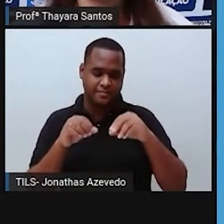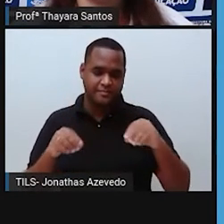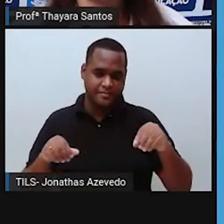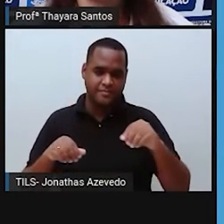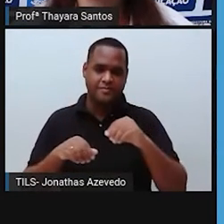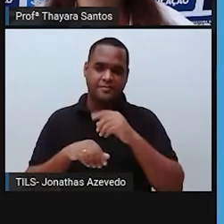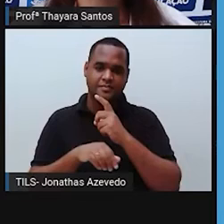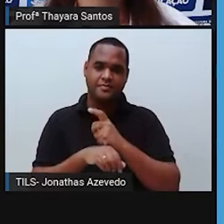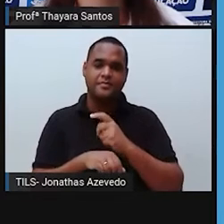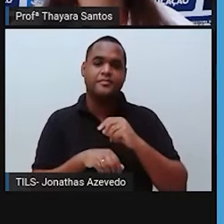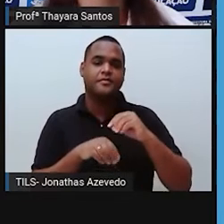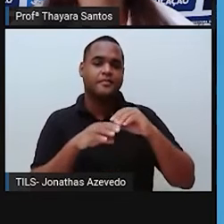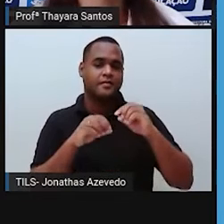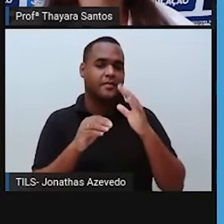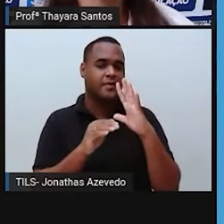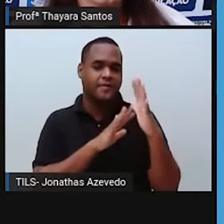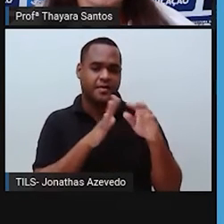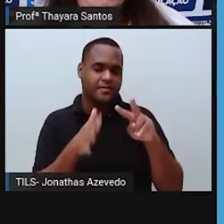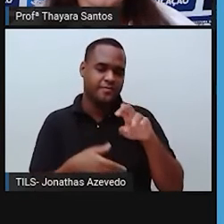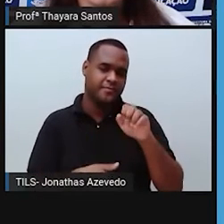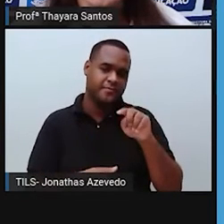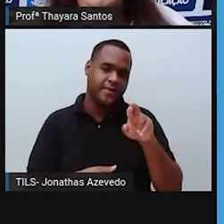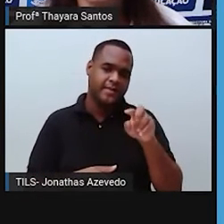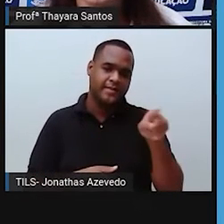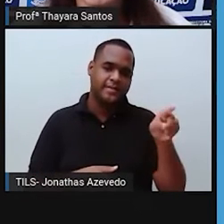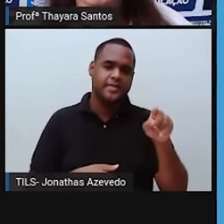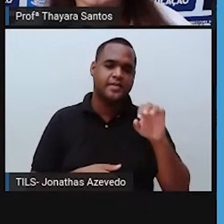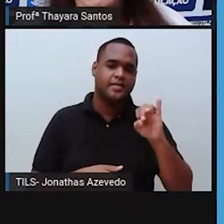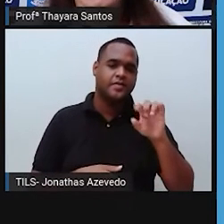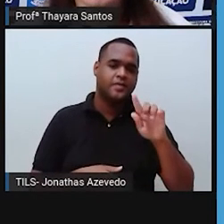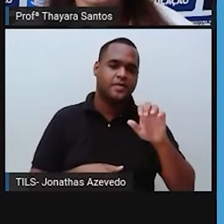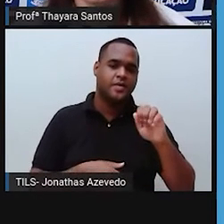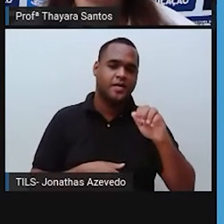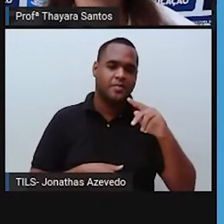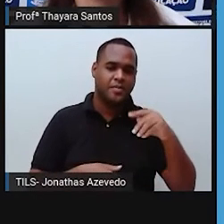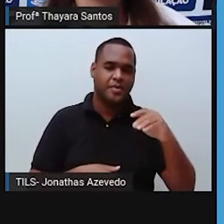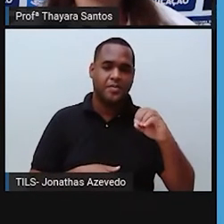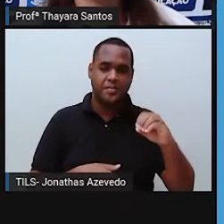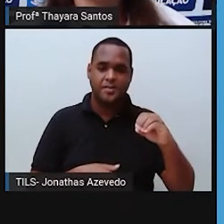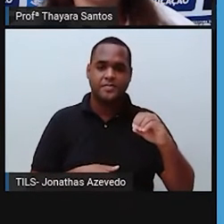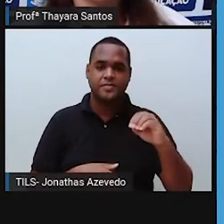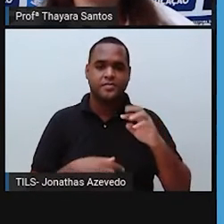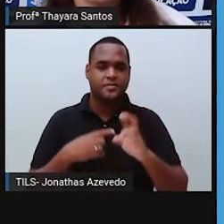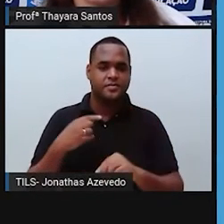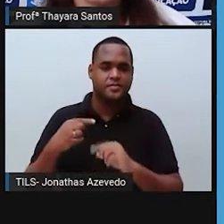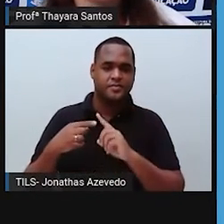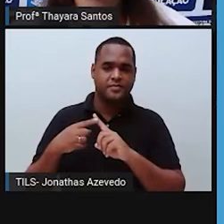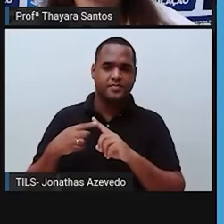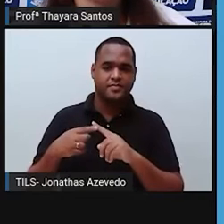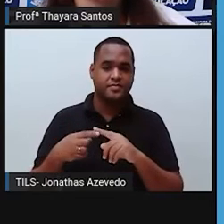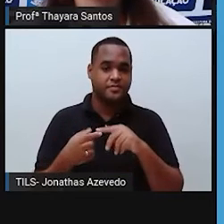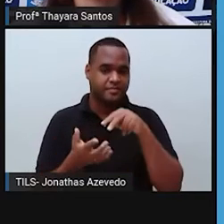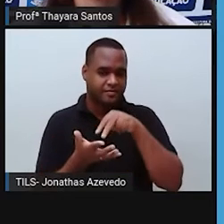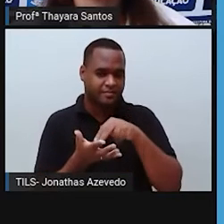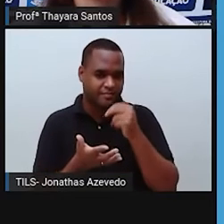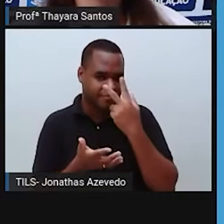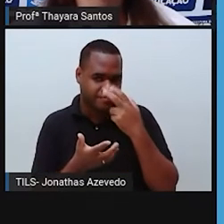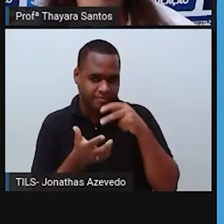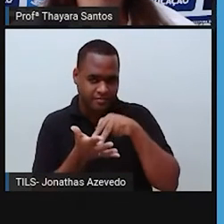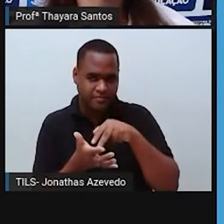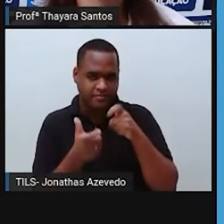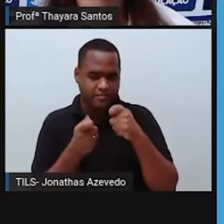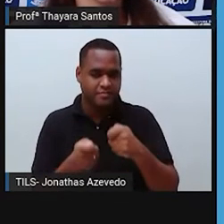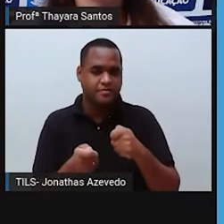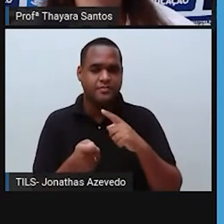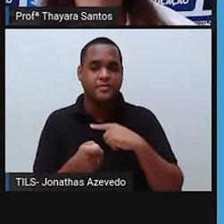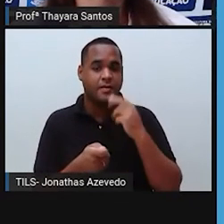floresta de várzea e a de floresta de igapó. Qual a diferença entre elas? A floresta firme é essa que é caracterizada por